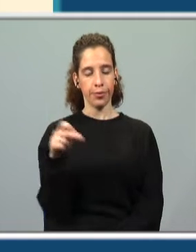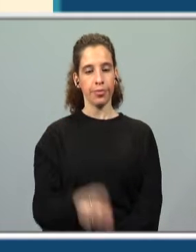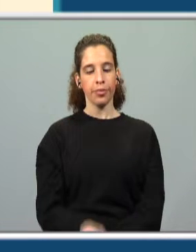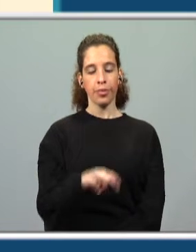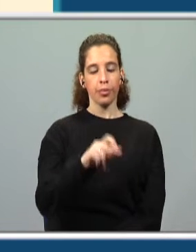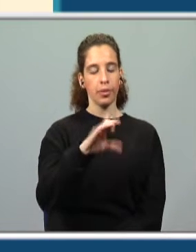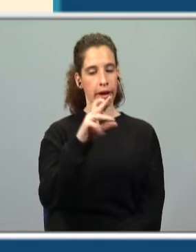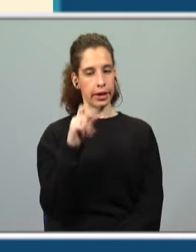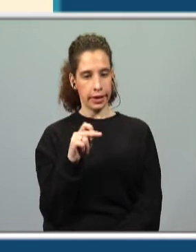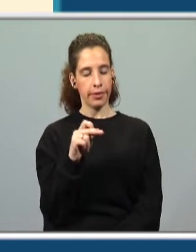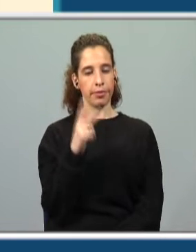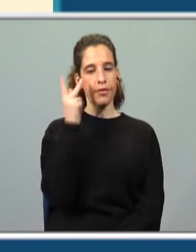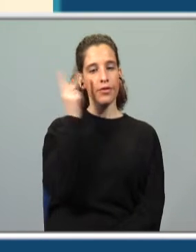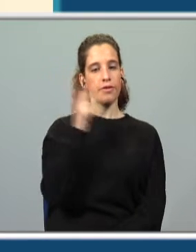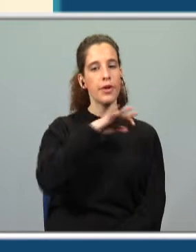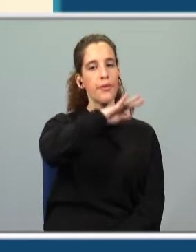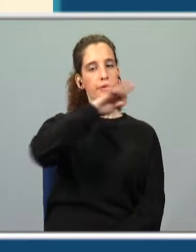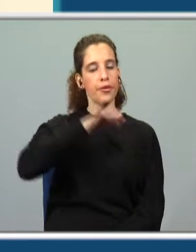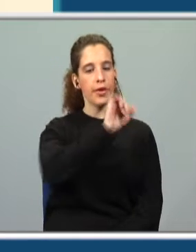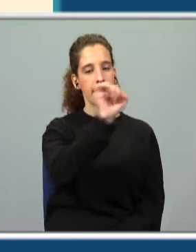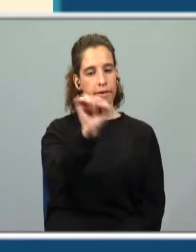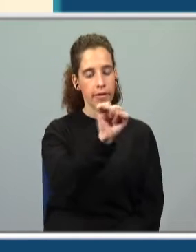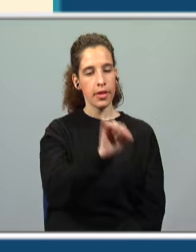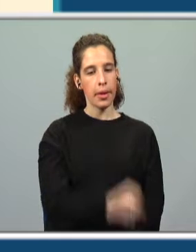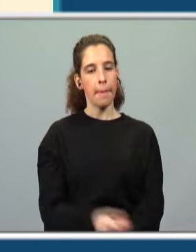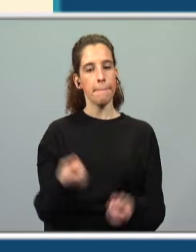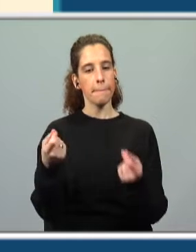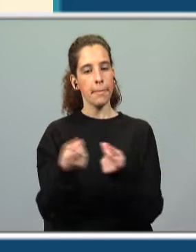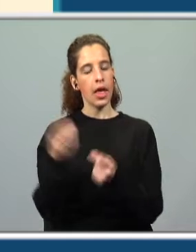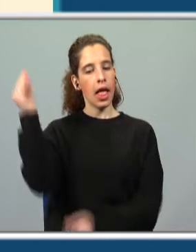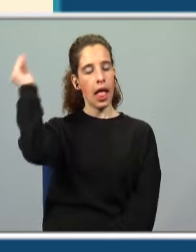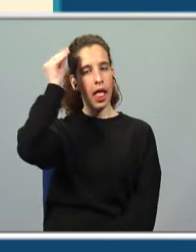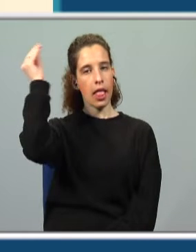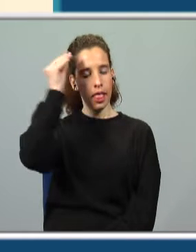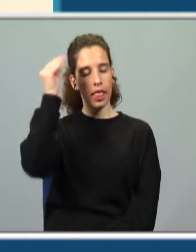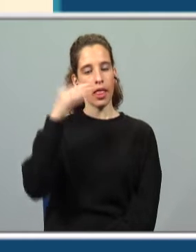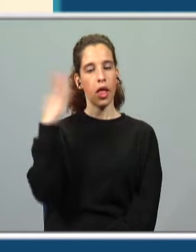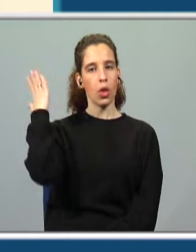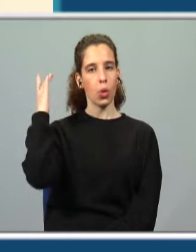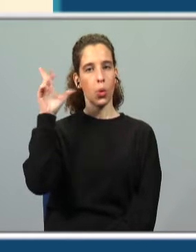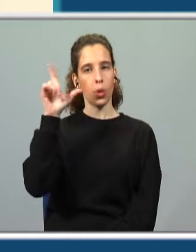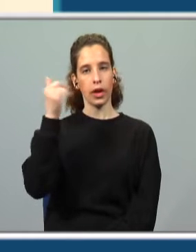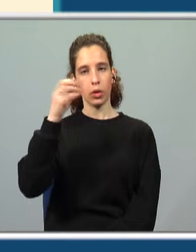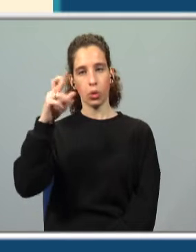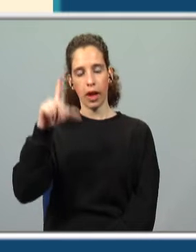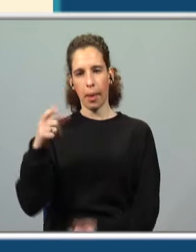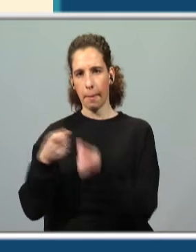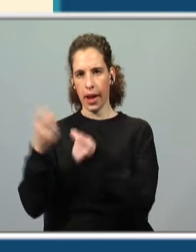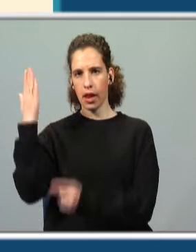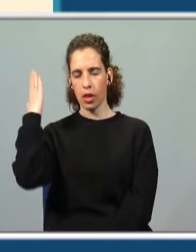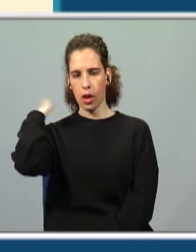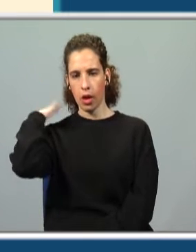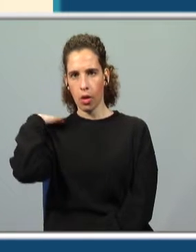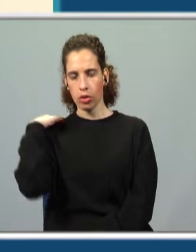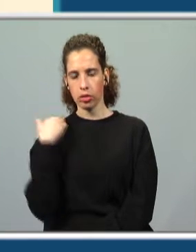Maria Poeirinha vivia com a sua família numa aldeia no litoral. Verdadeiro ou